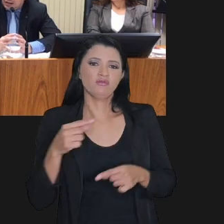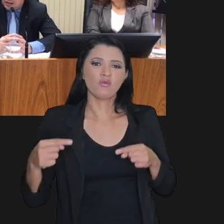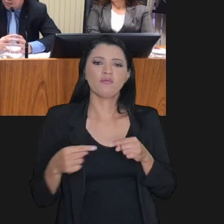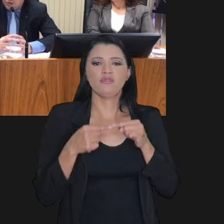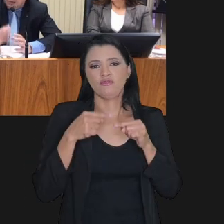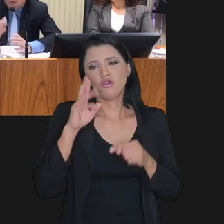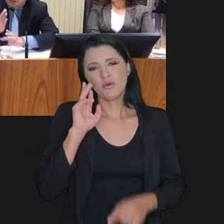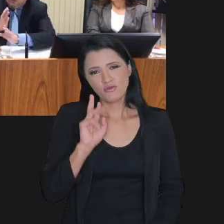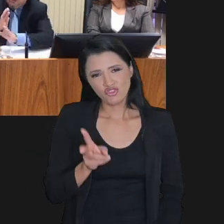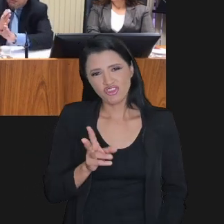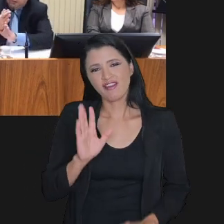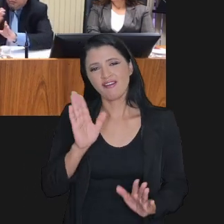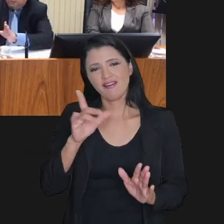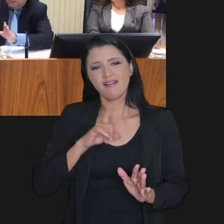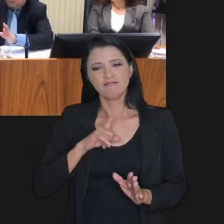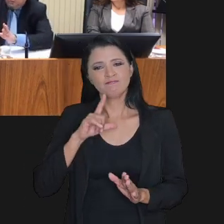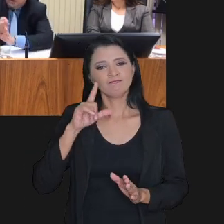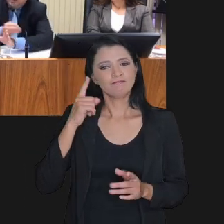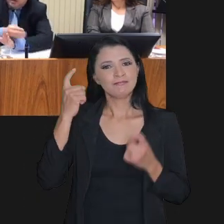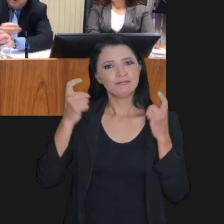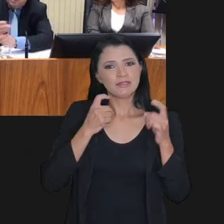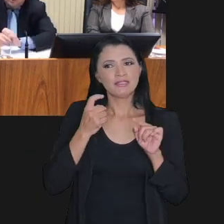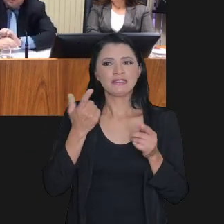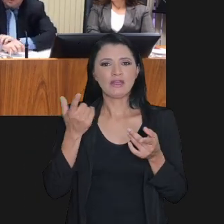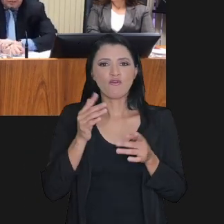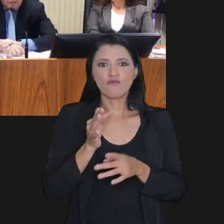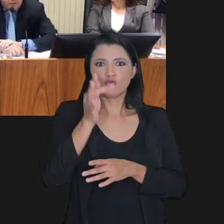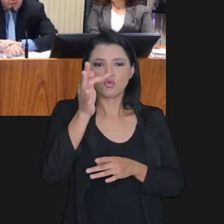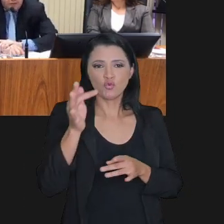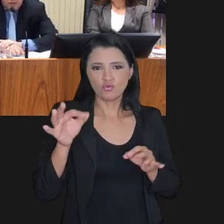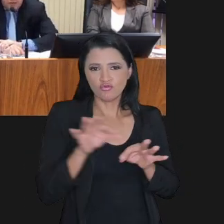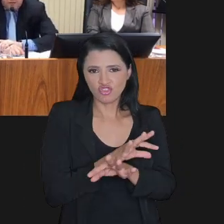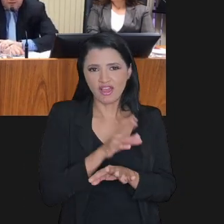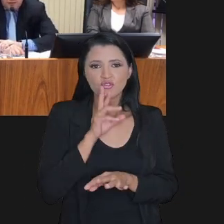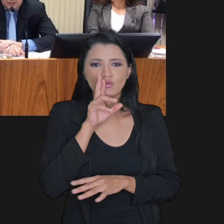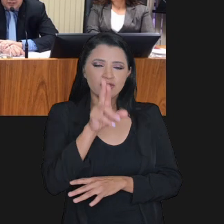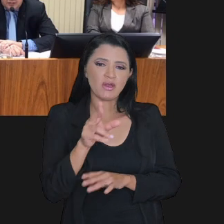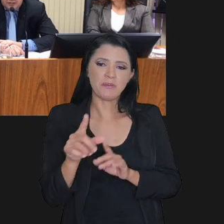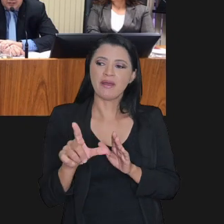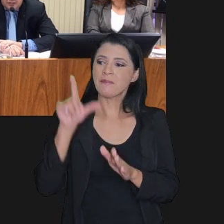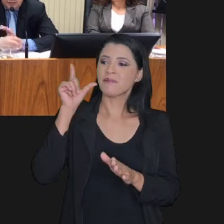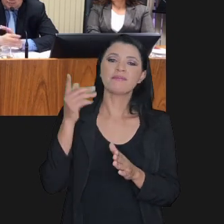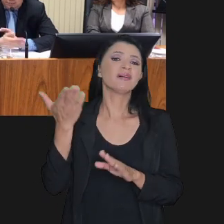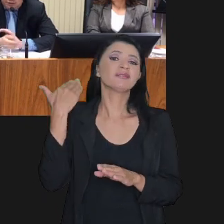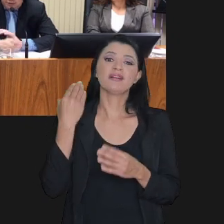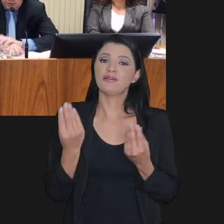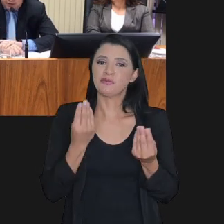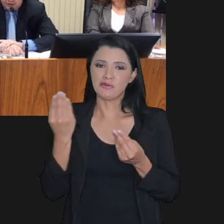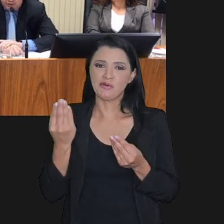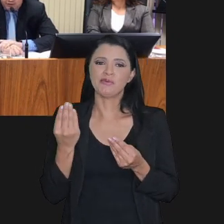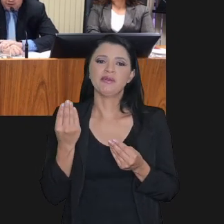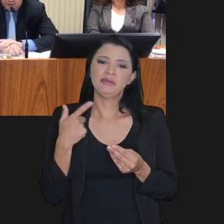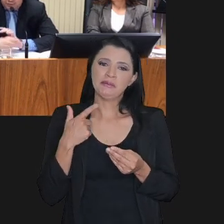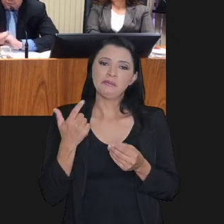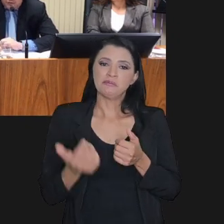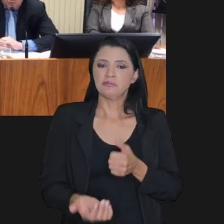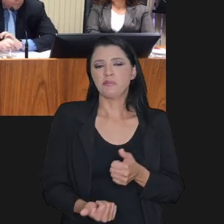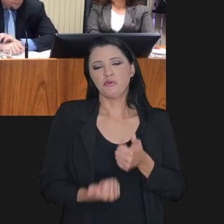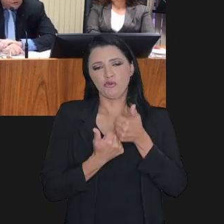nesse caso, porque já tínhamos a solução para o futuro e para o passado vinha essa transação